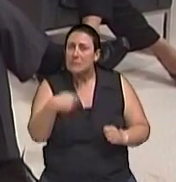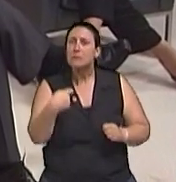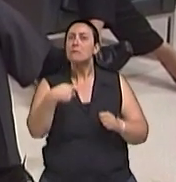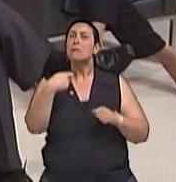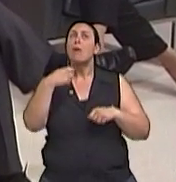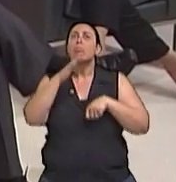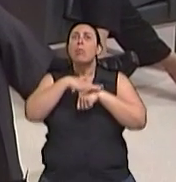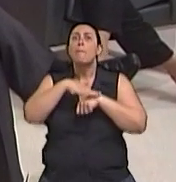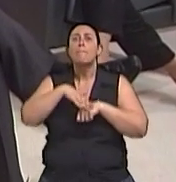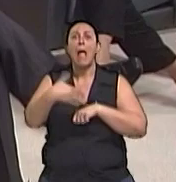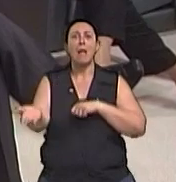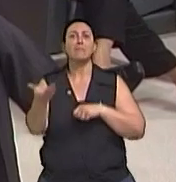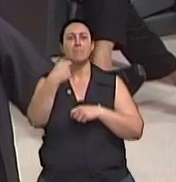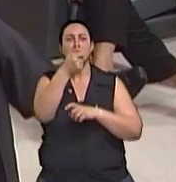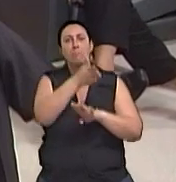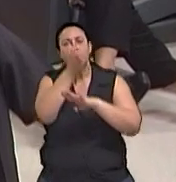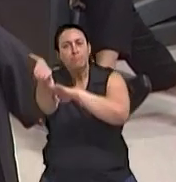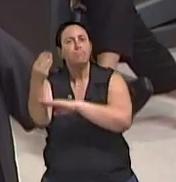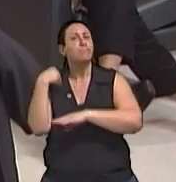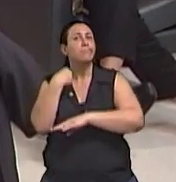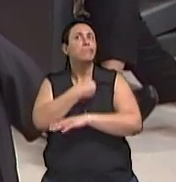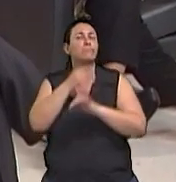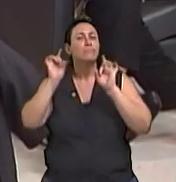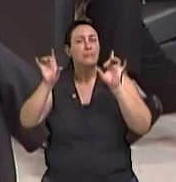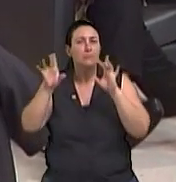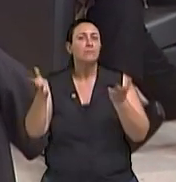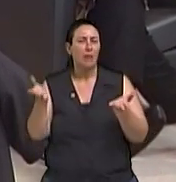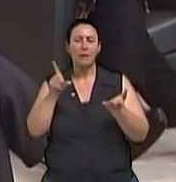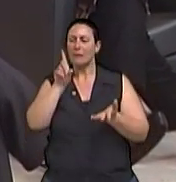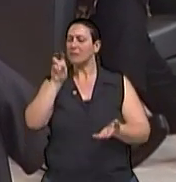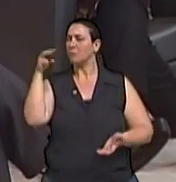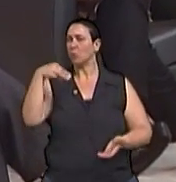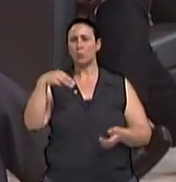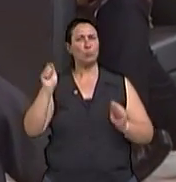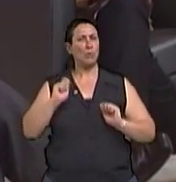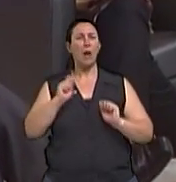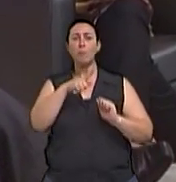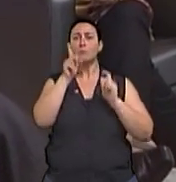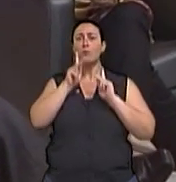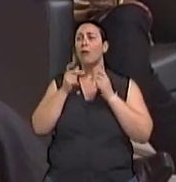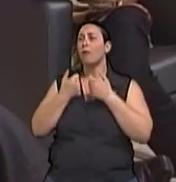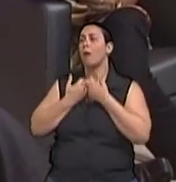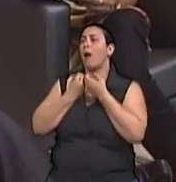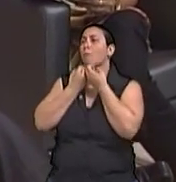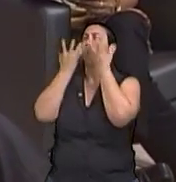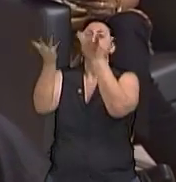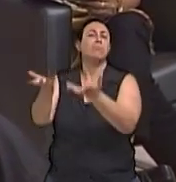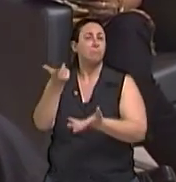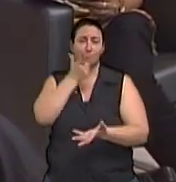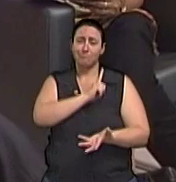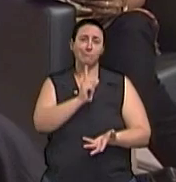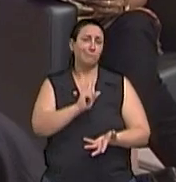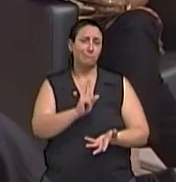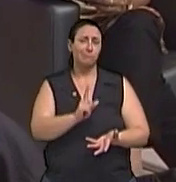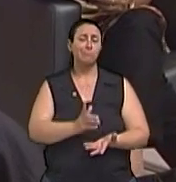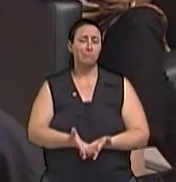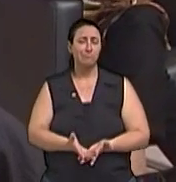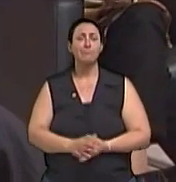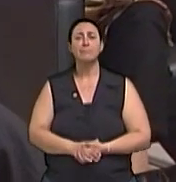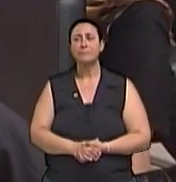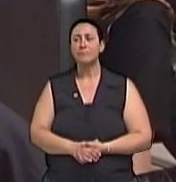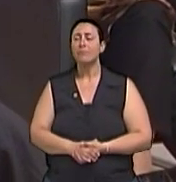se abrirem tanto, né? Ainda mais em 15 minutos. Exatamente. Então, o que a gente está vendo aqui? Que ter essa